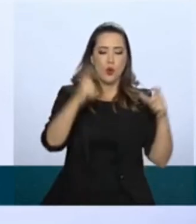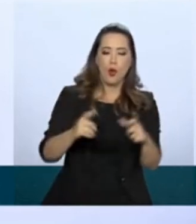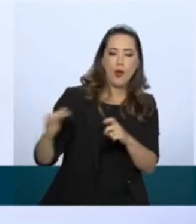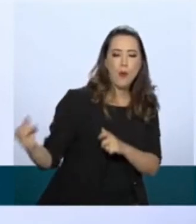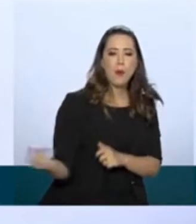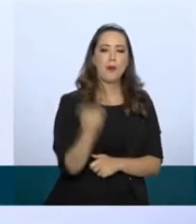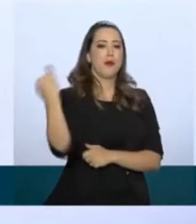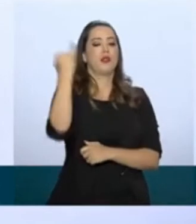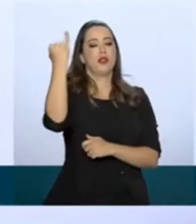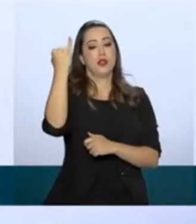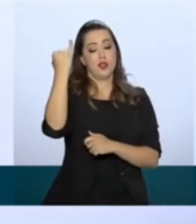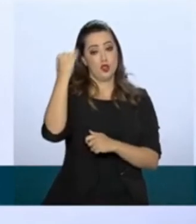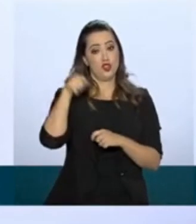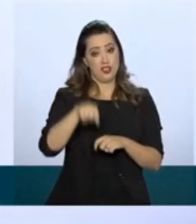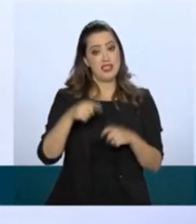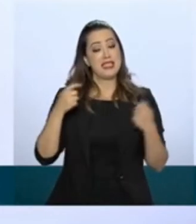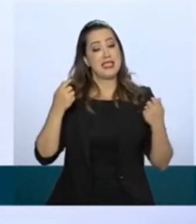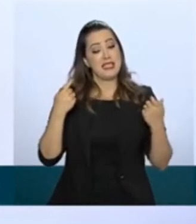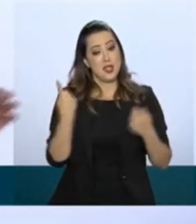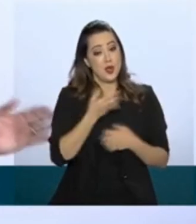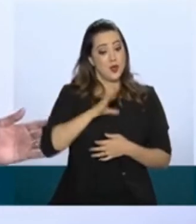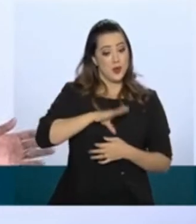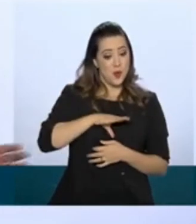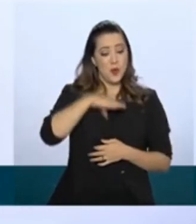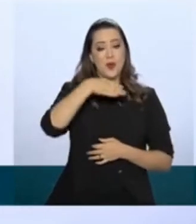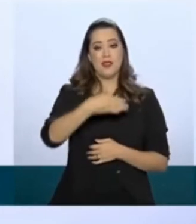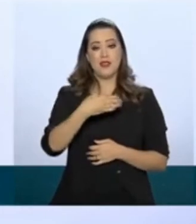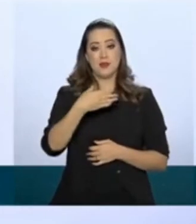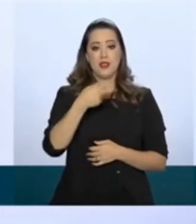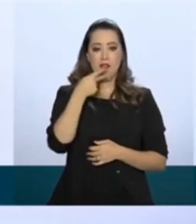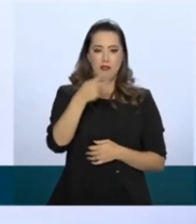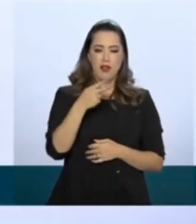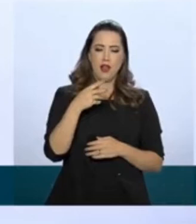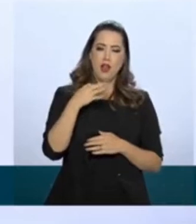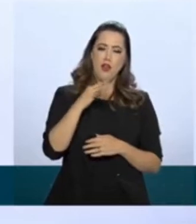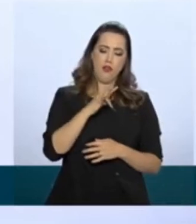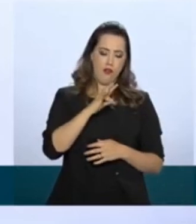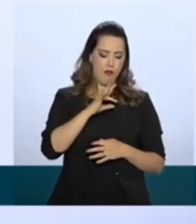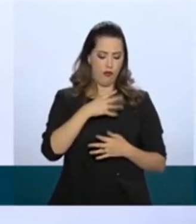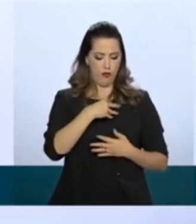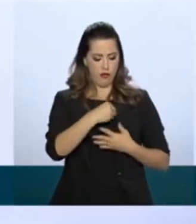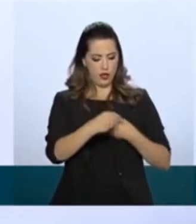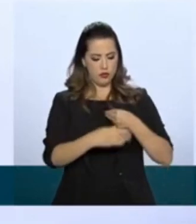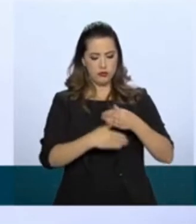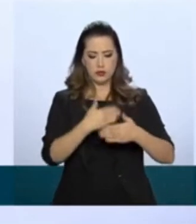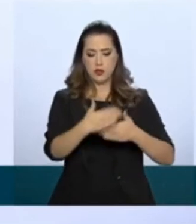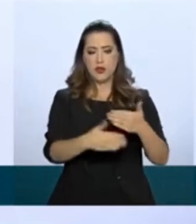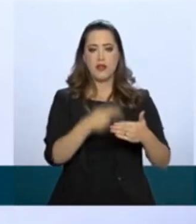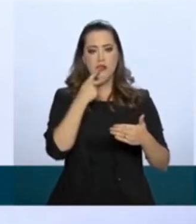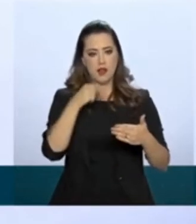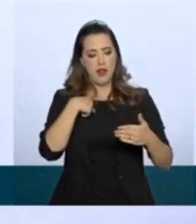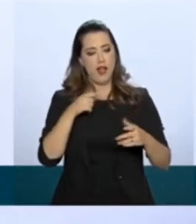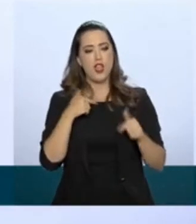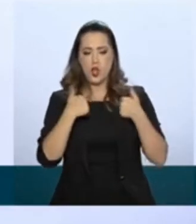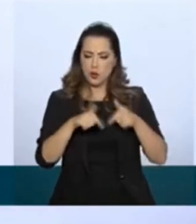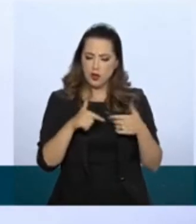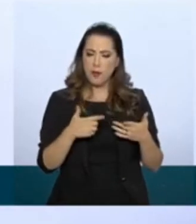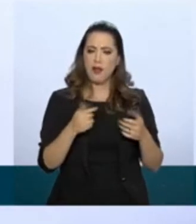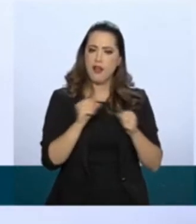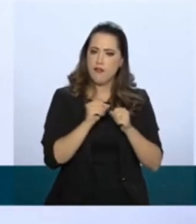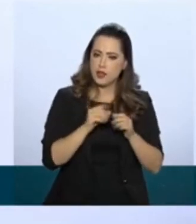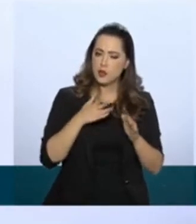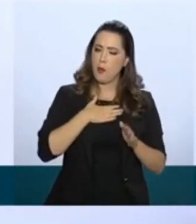estar que ele merece e nos orgulharemos ao nos referir às gerações que nos antecederam que eu fiz a minha parte,